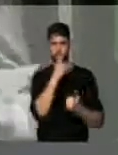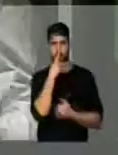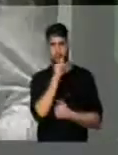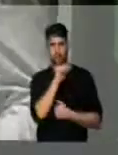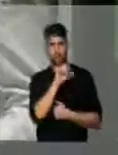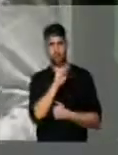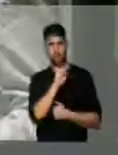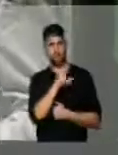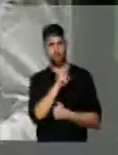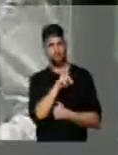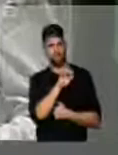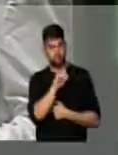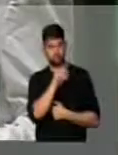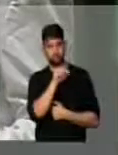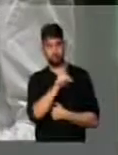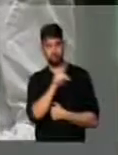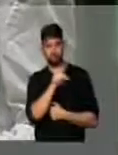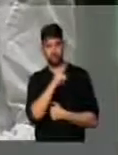Salvador,